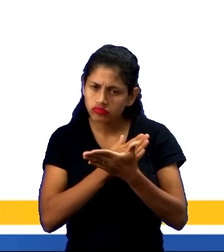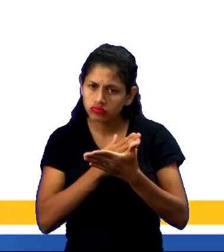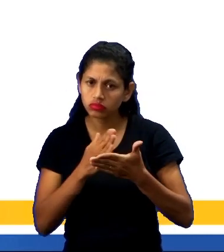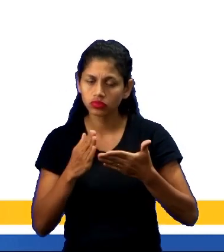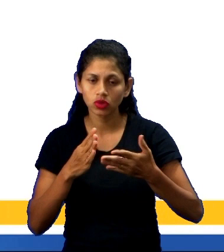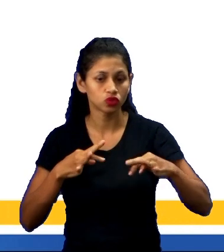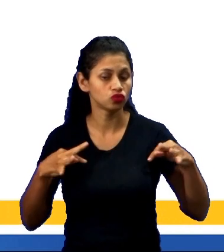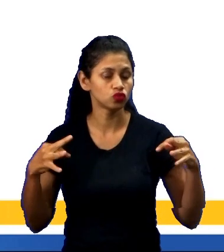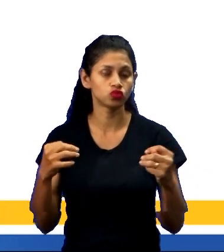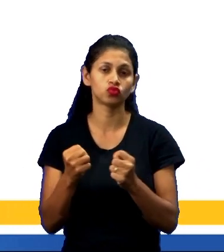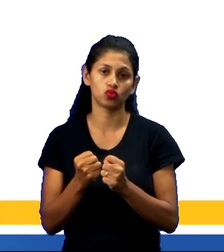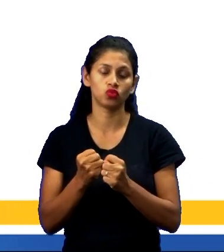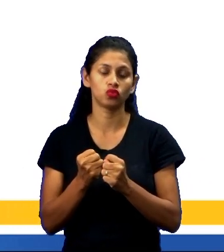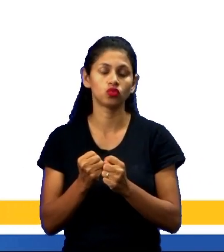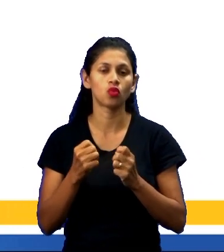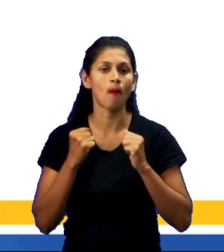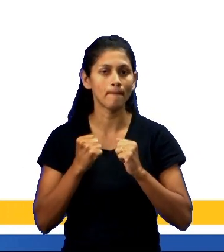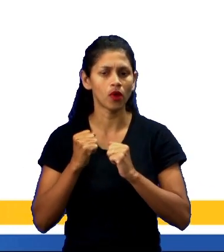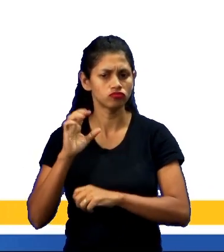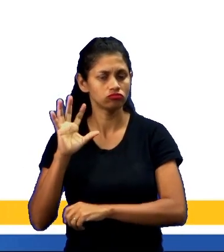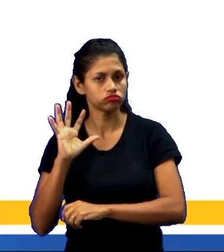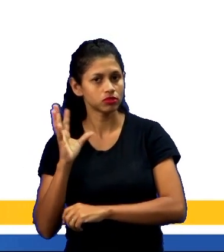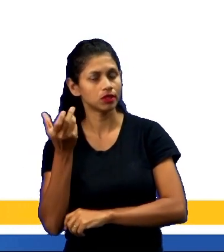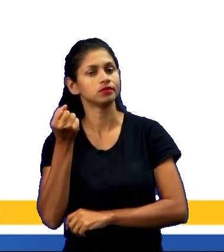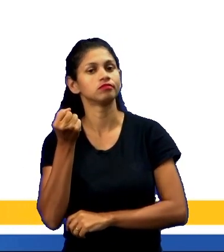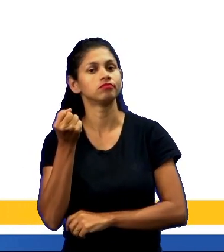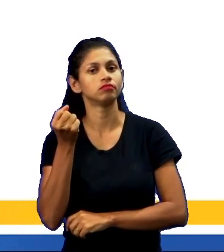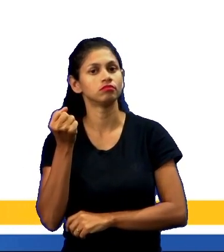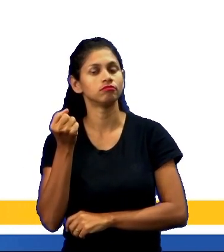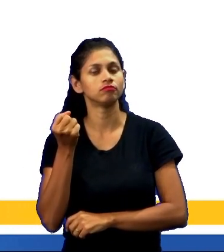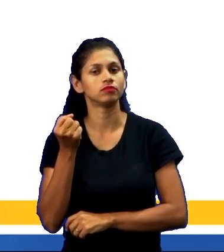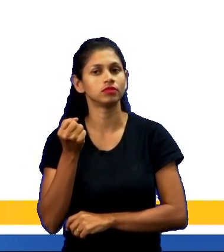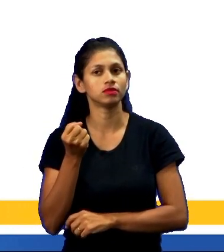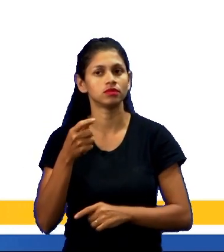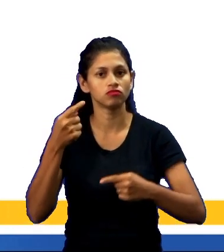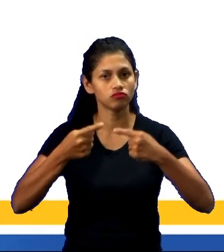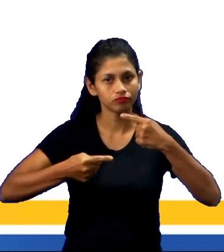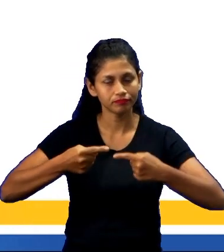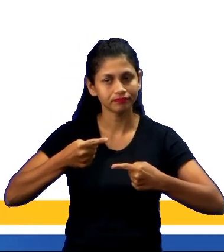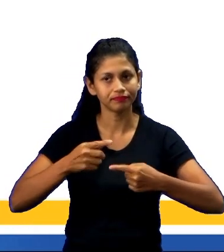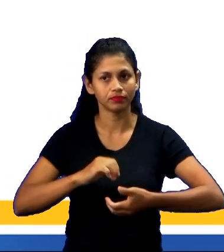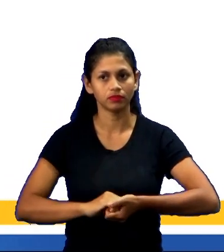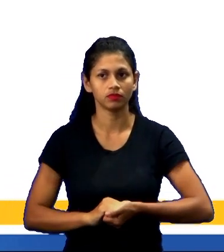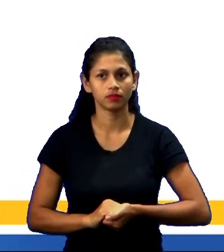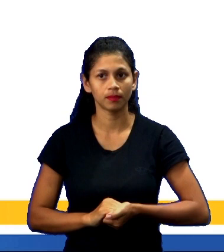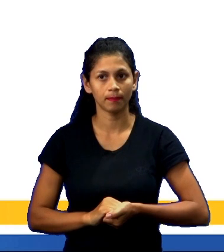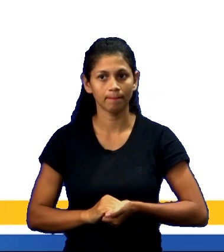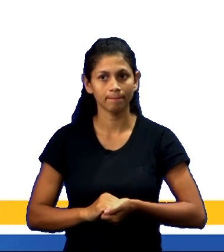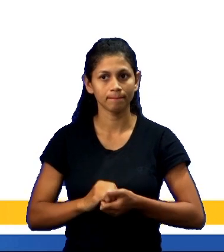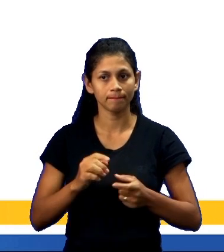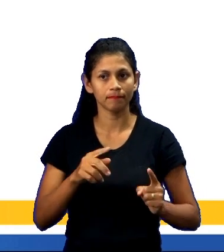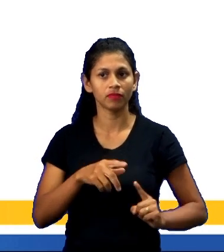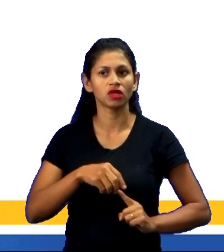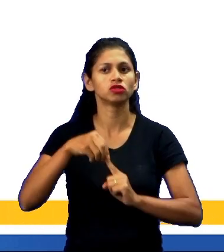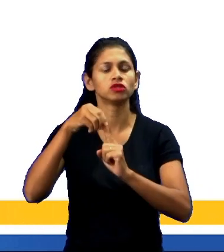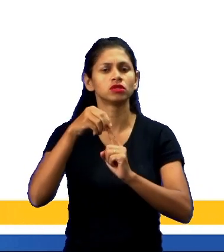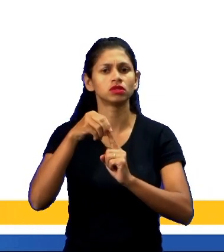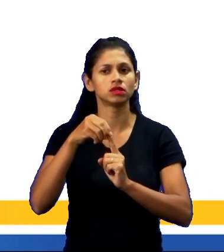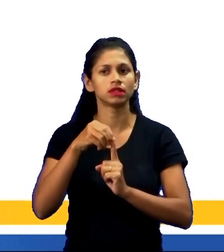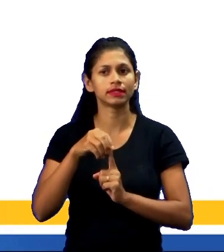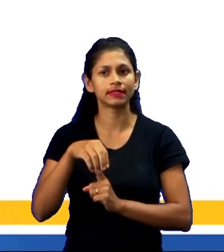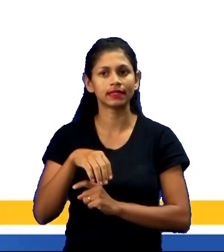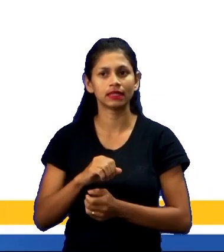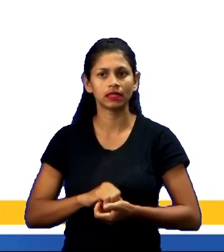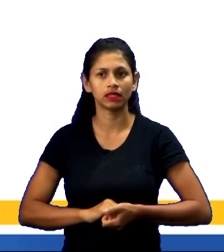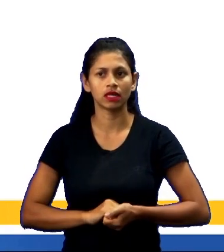todas as situações podem ser resolvidas sem grandes conflitos. Portanto, as seguintes situações devem ser destacadas. Casos de indisciplina,